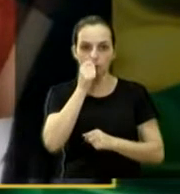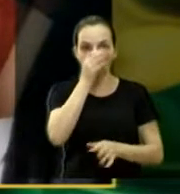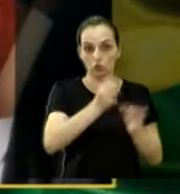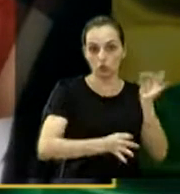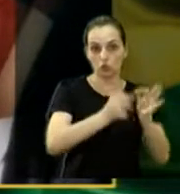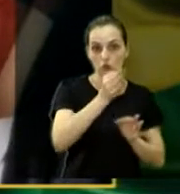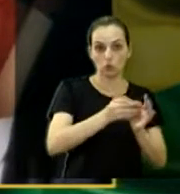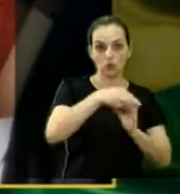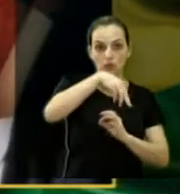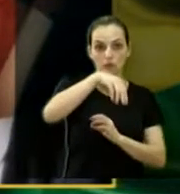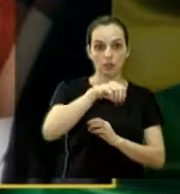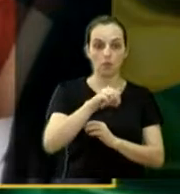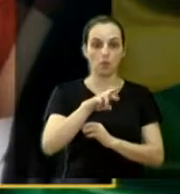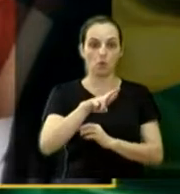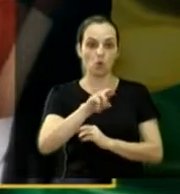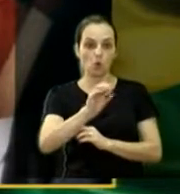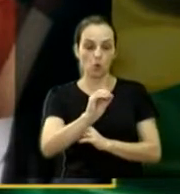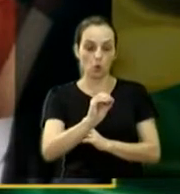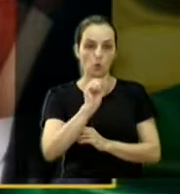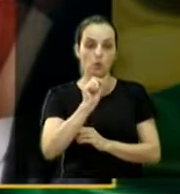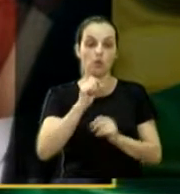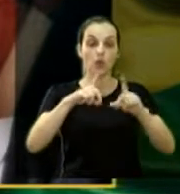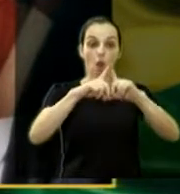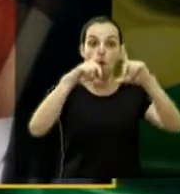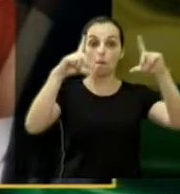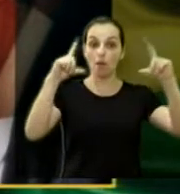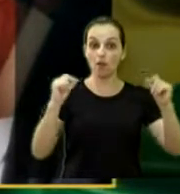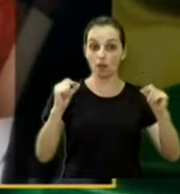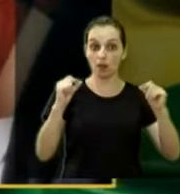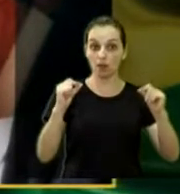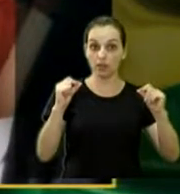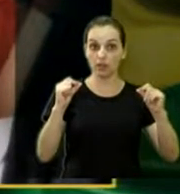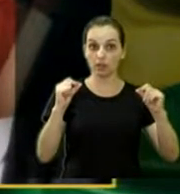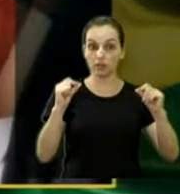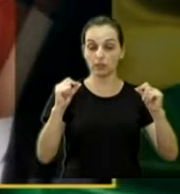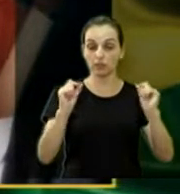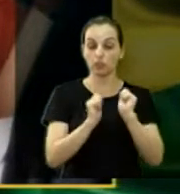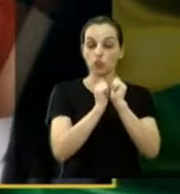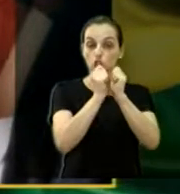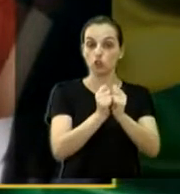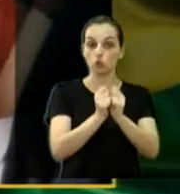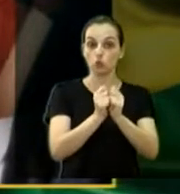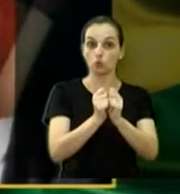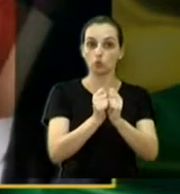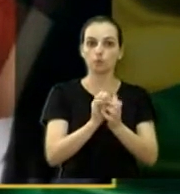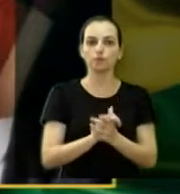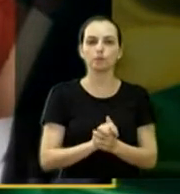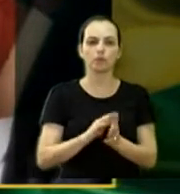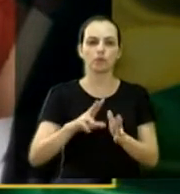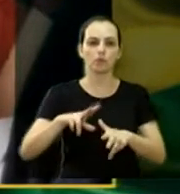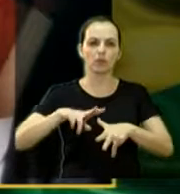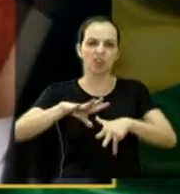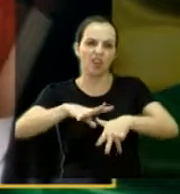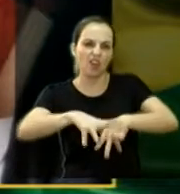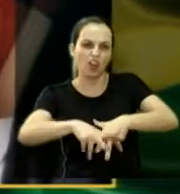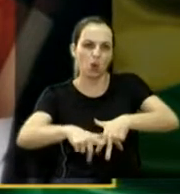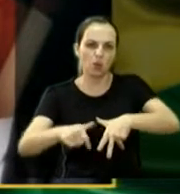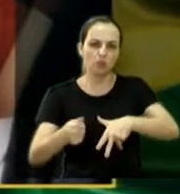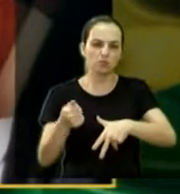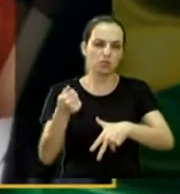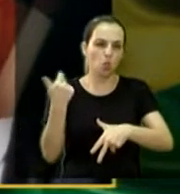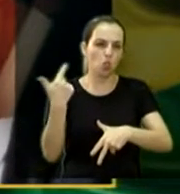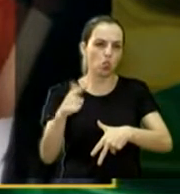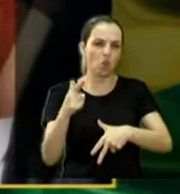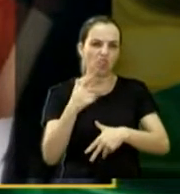Moro. E aí vai uma frase que junta com a do Papa. A corrupção não tem cores partidárias.